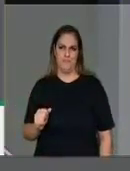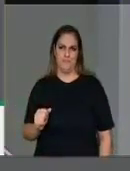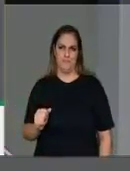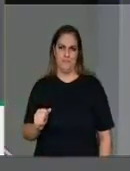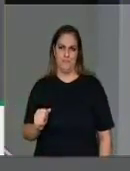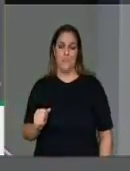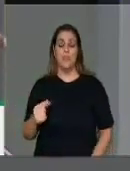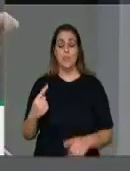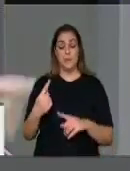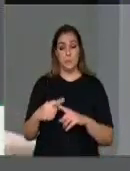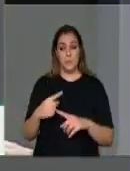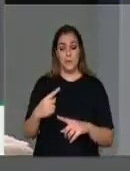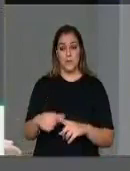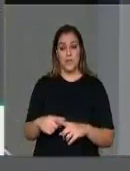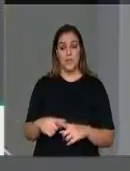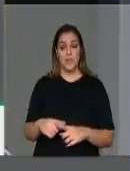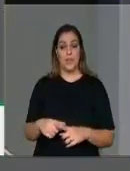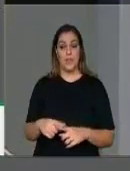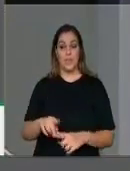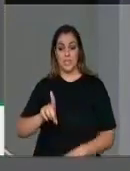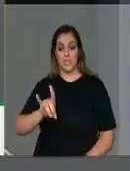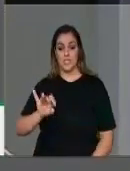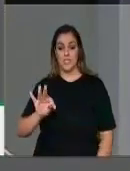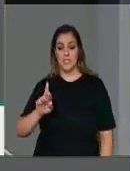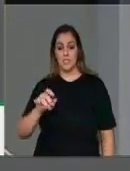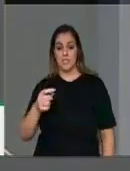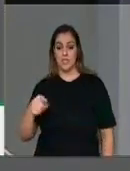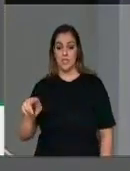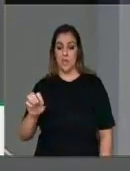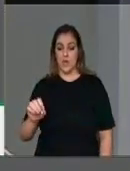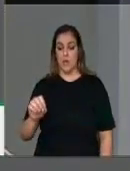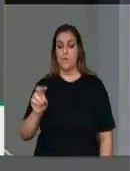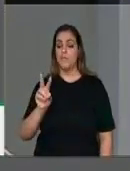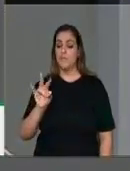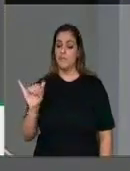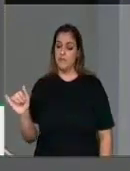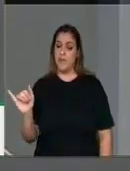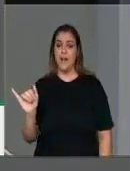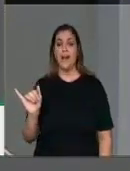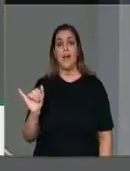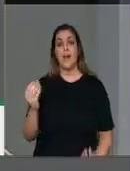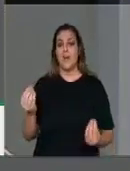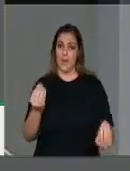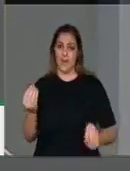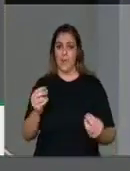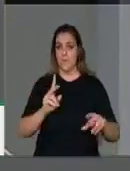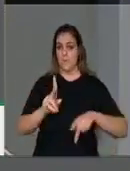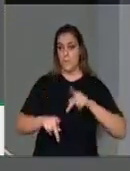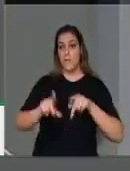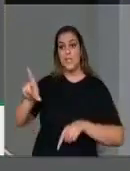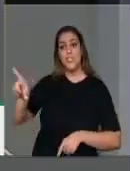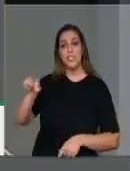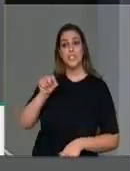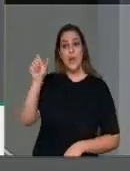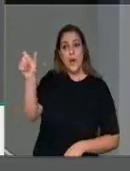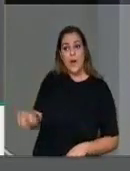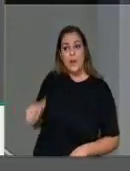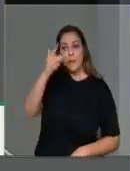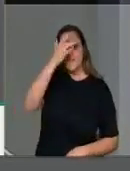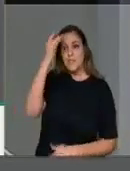aqueles que seriam os mais votados com o eleitor tendo a sua vontade prevalecendo. Não.